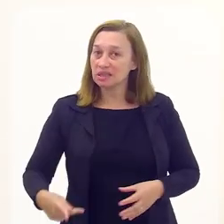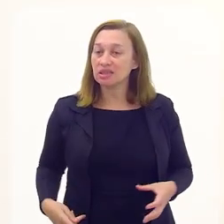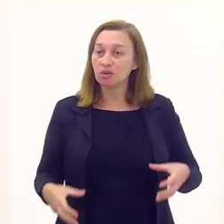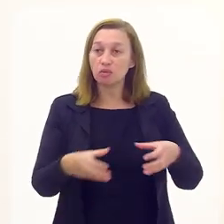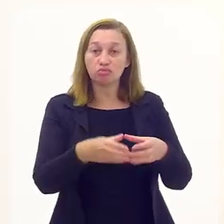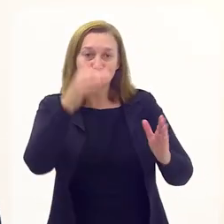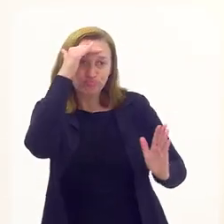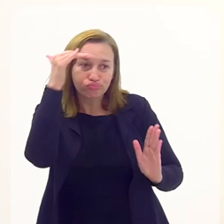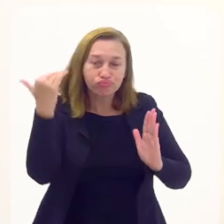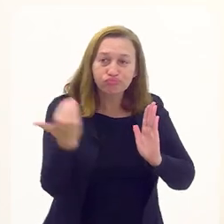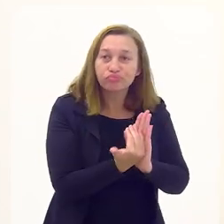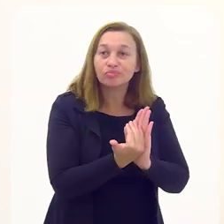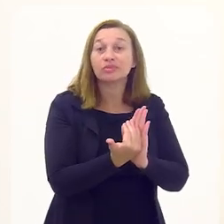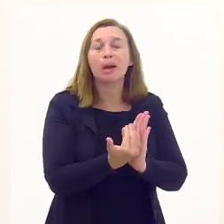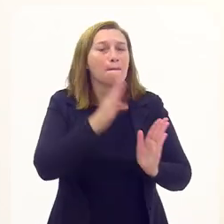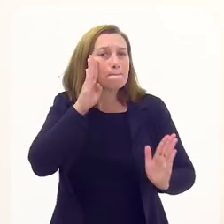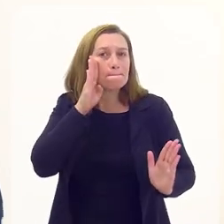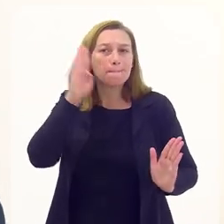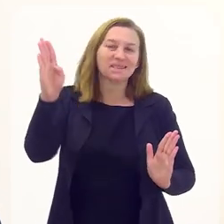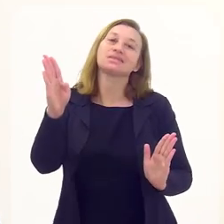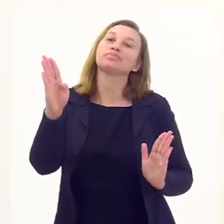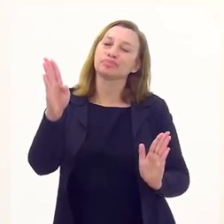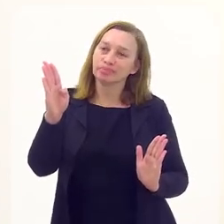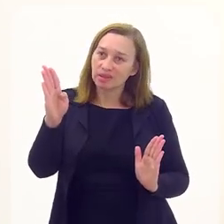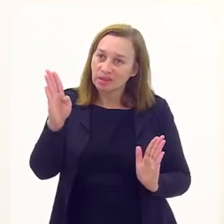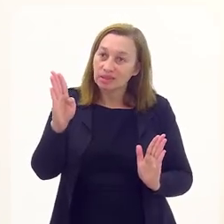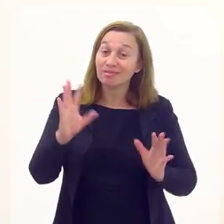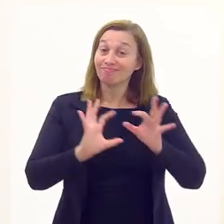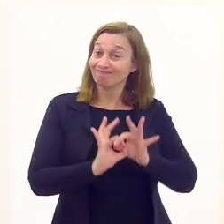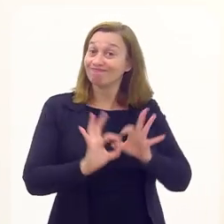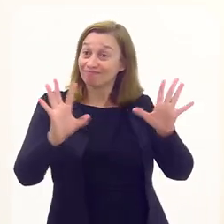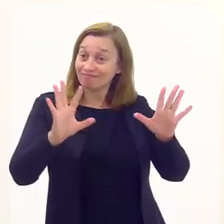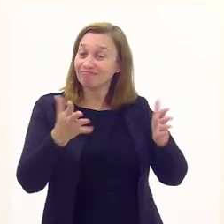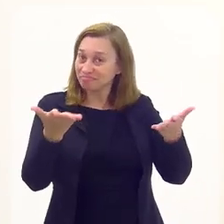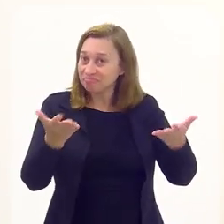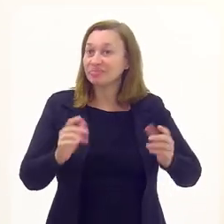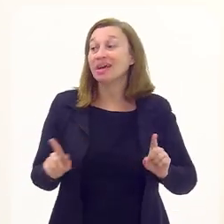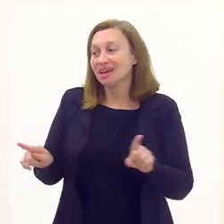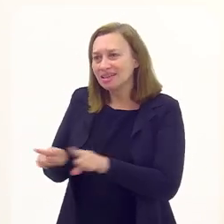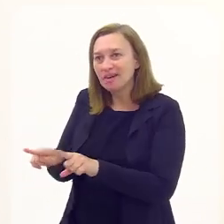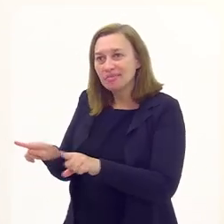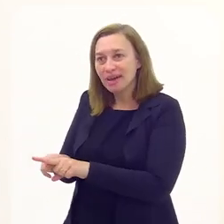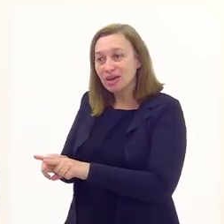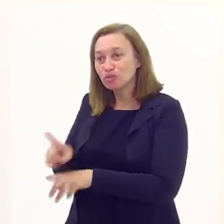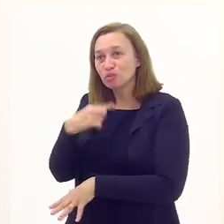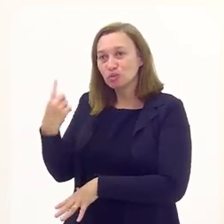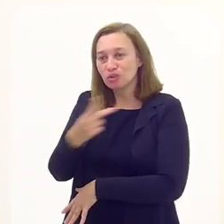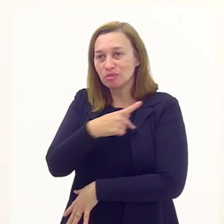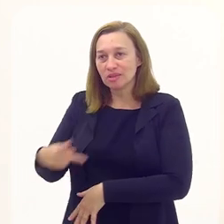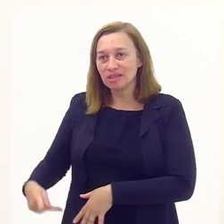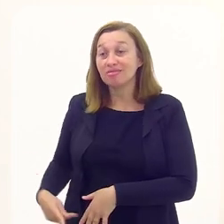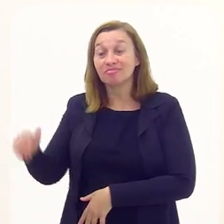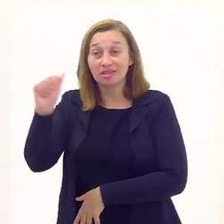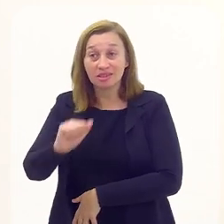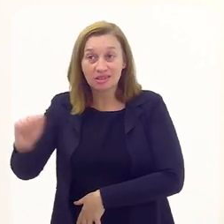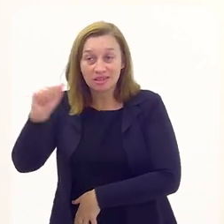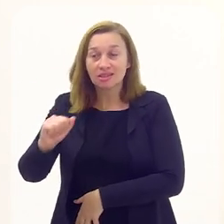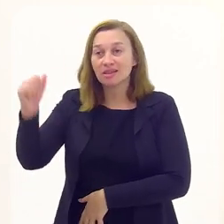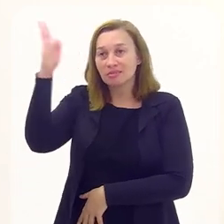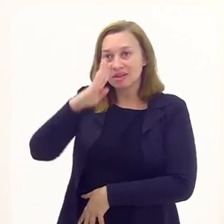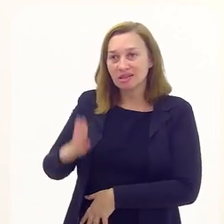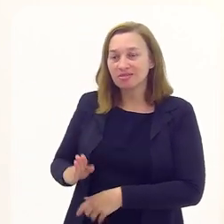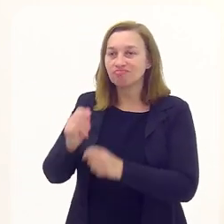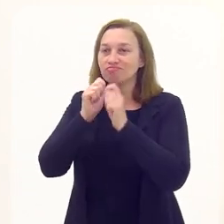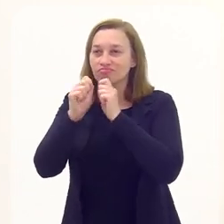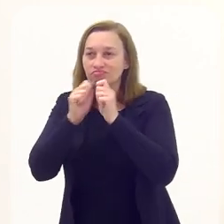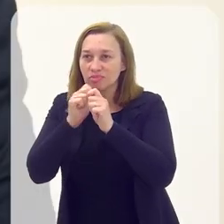Cumpra-se, algo que é fundamental para a democracia. E também o nosso presidente da Associação Brasileira